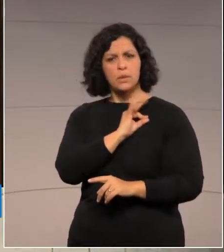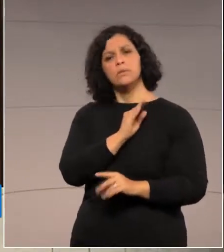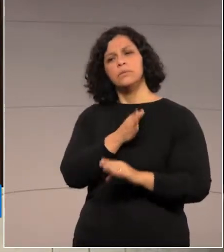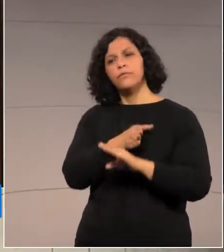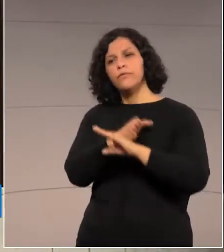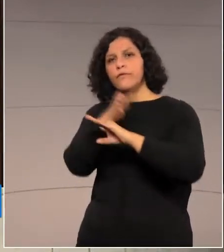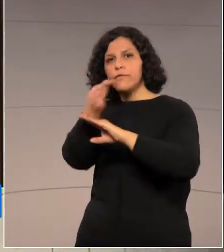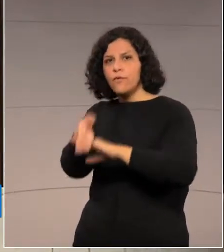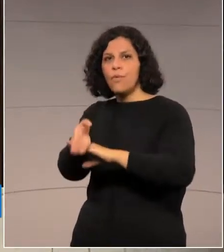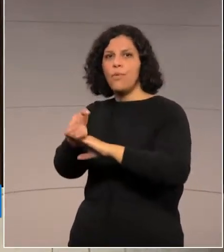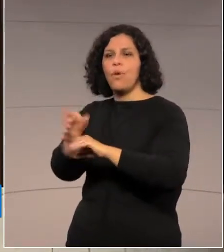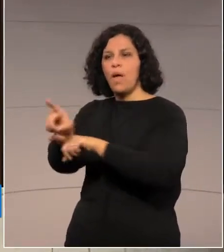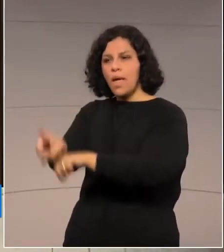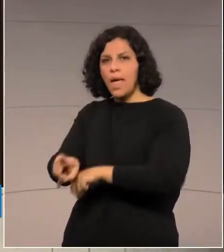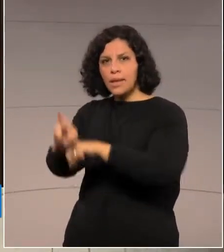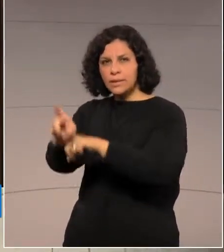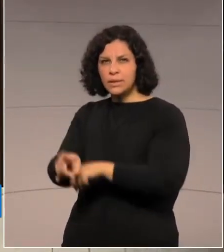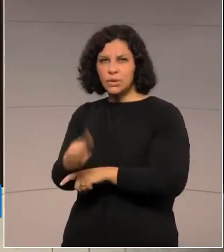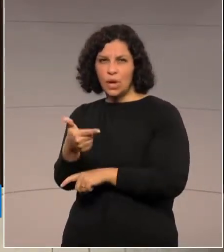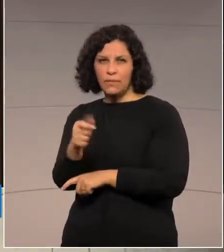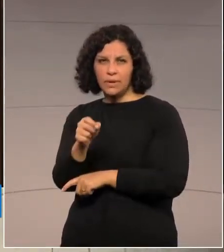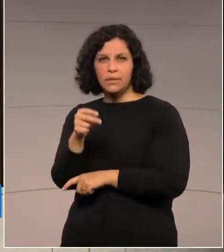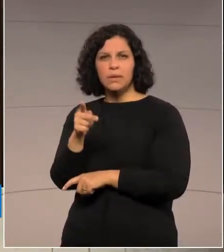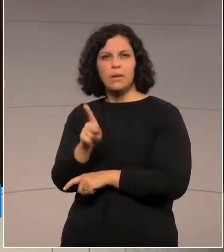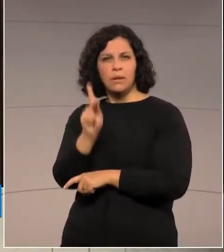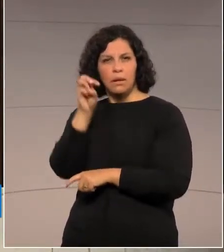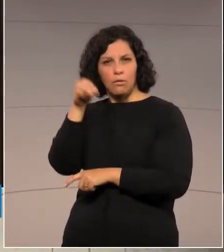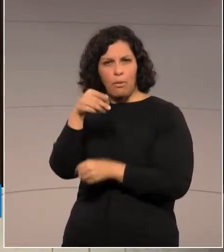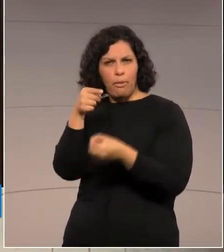o sítio, a 20 quilômetros da cidade de Tandinha,